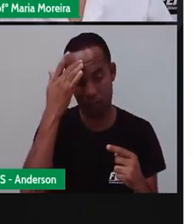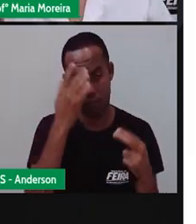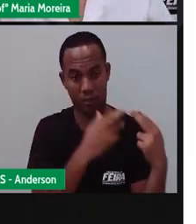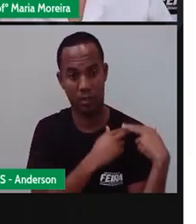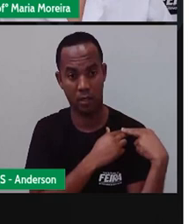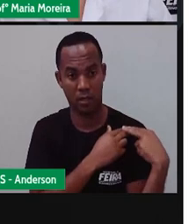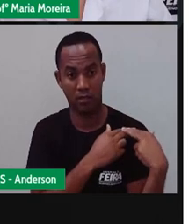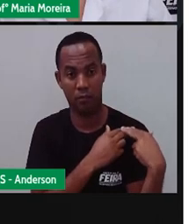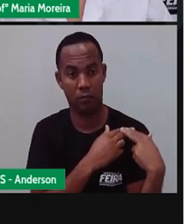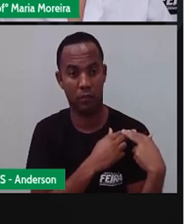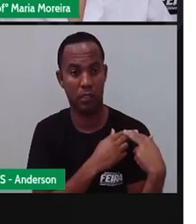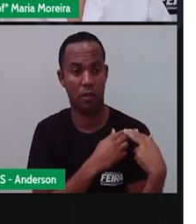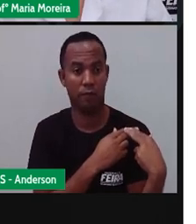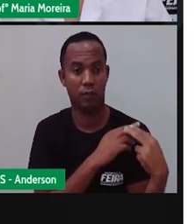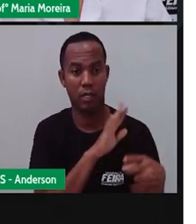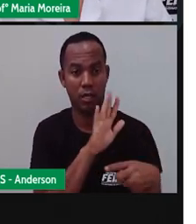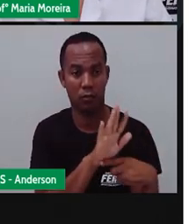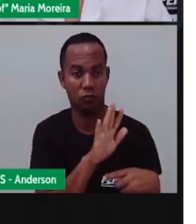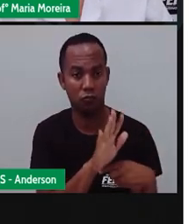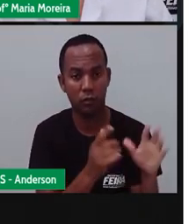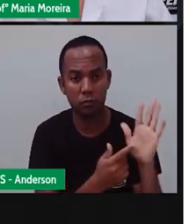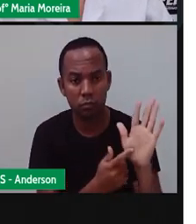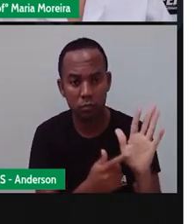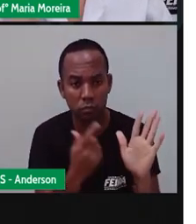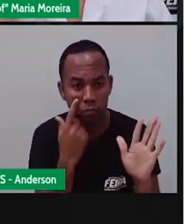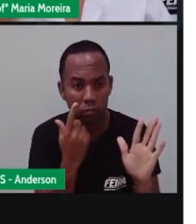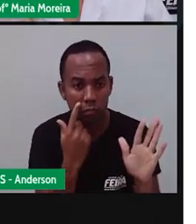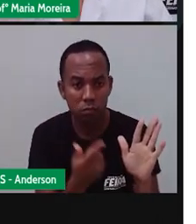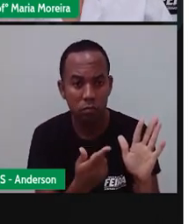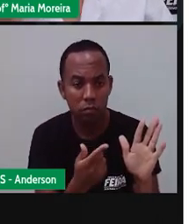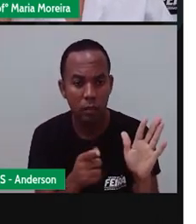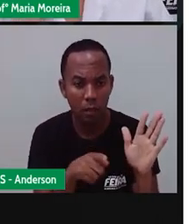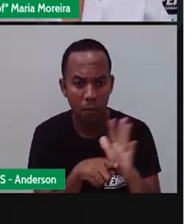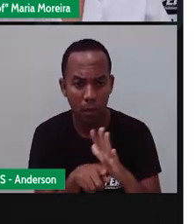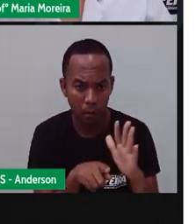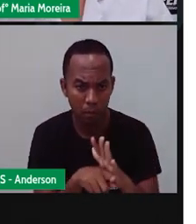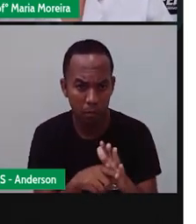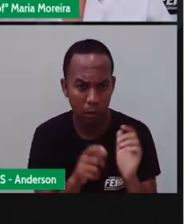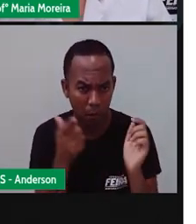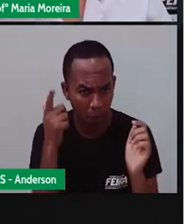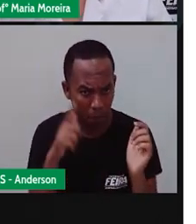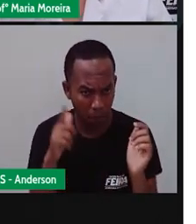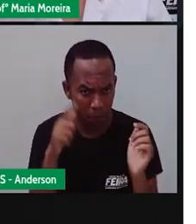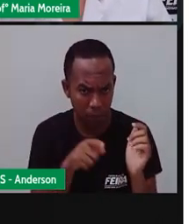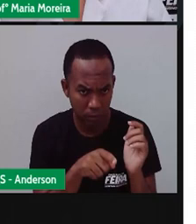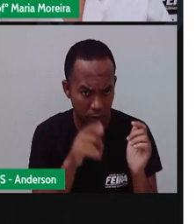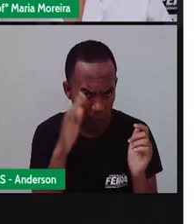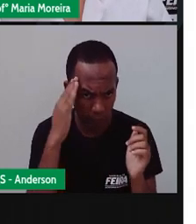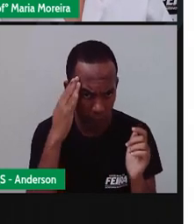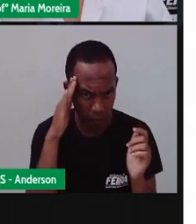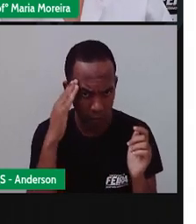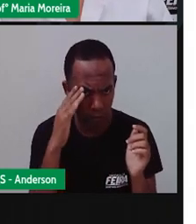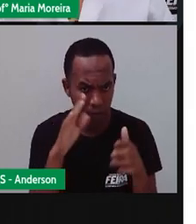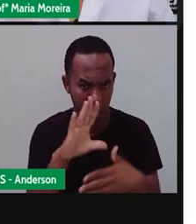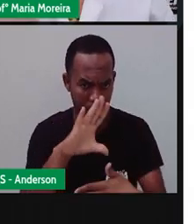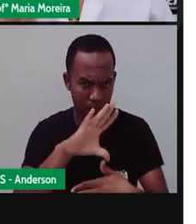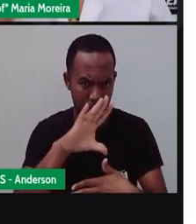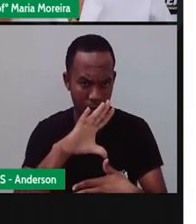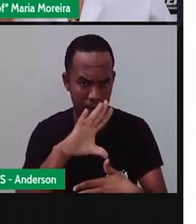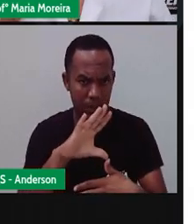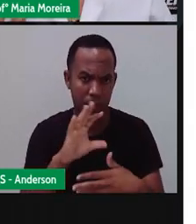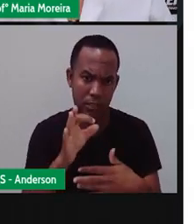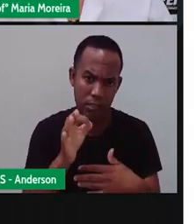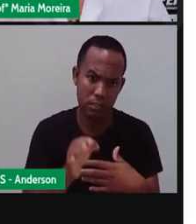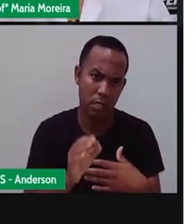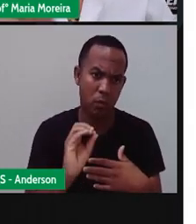irmão, pra quem tem irmão, que mora com você. E aí pergunta, você consegue compreender? Uma